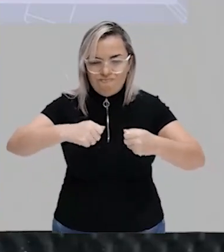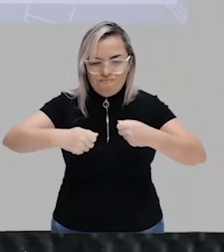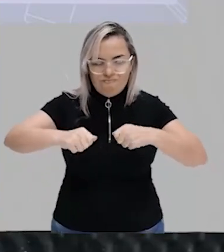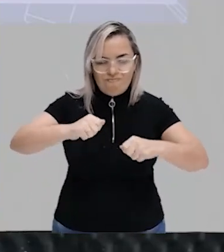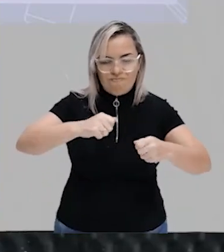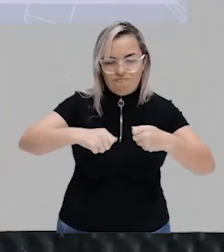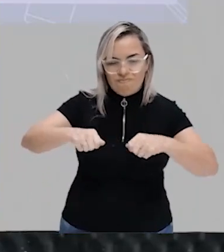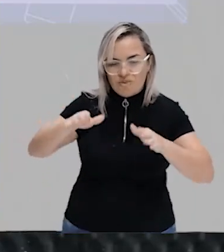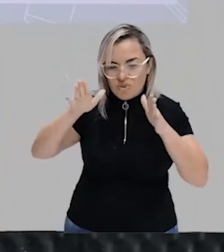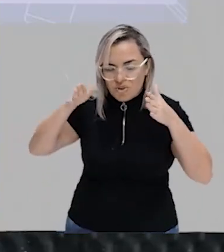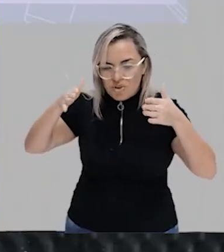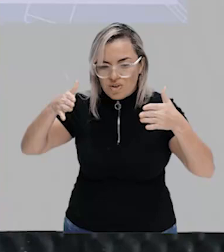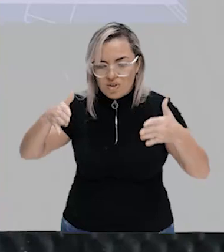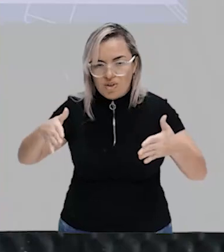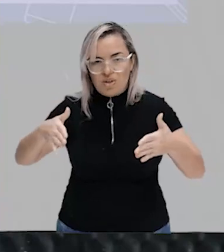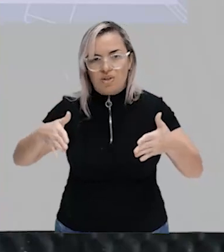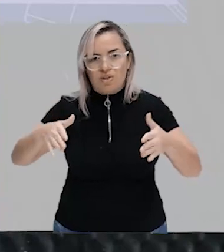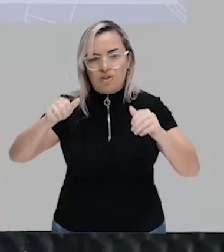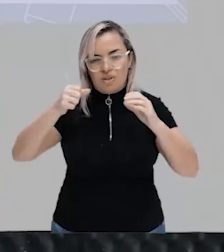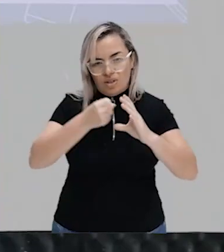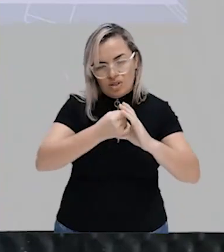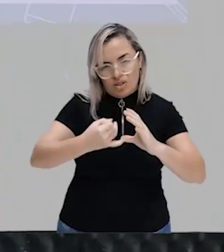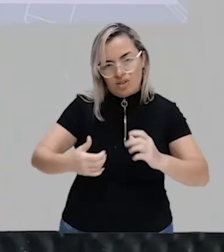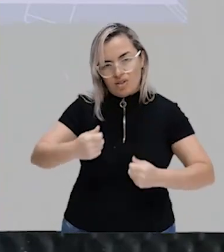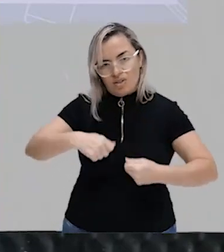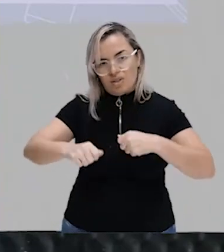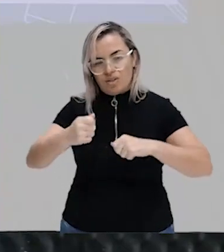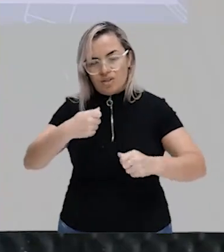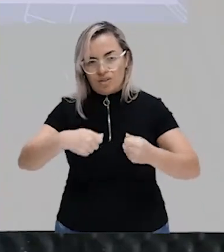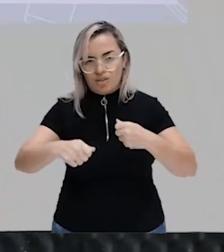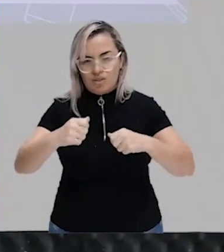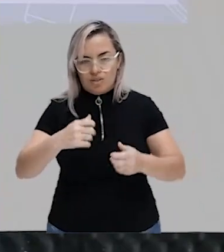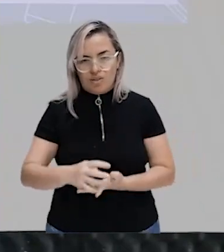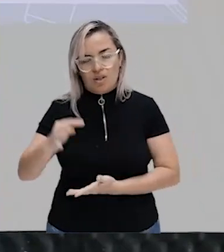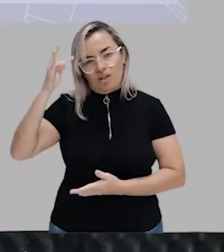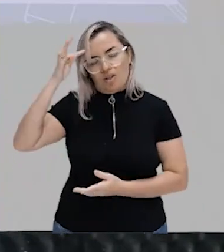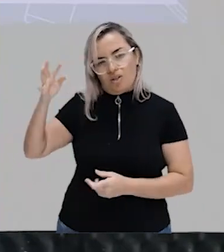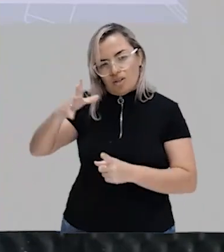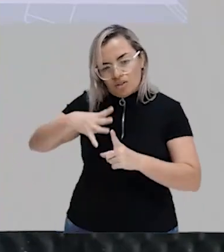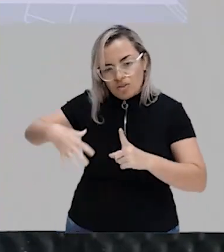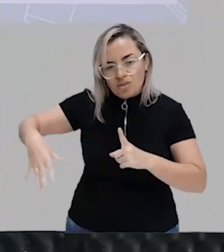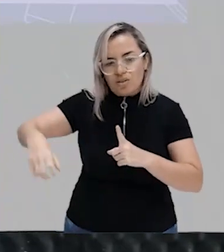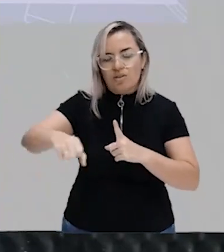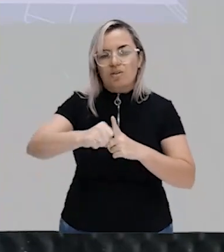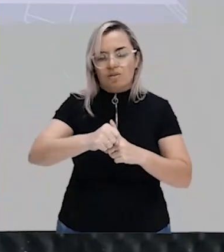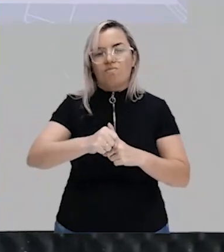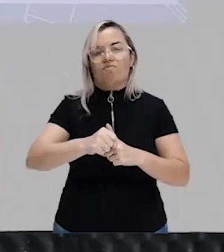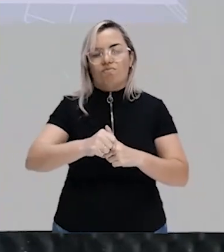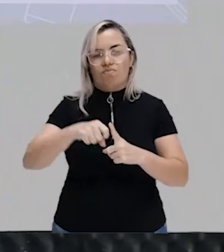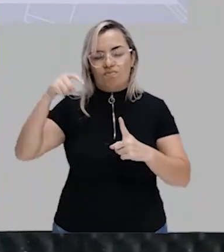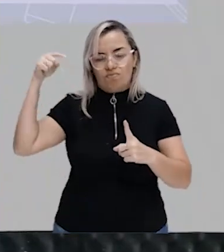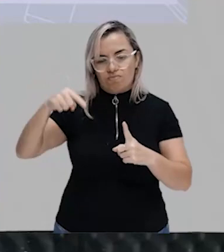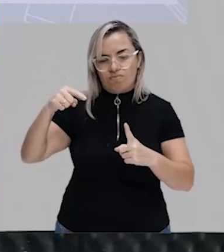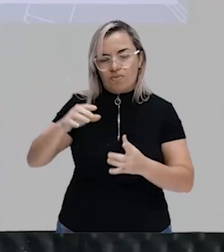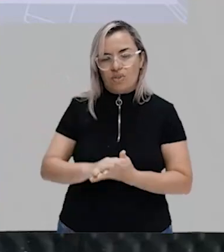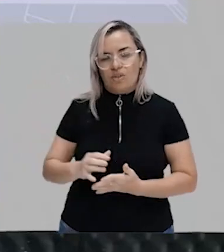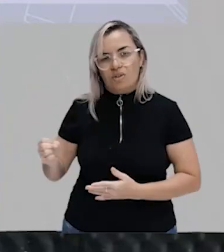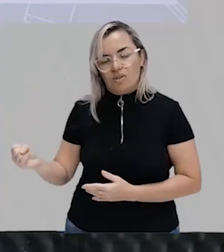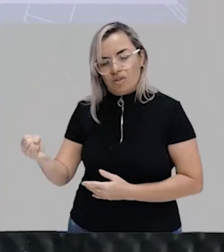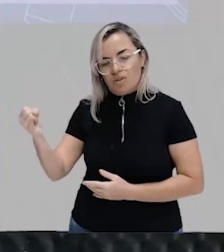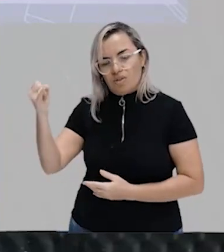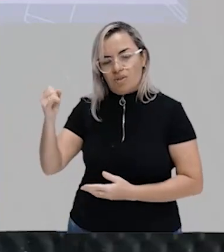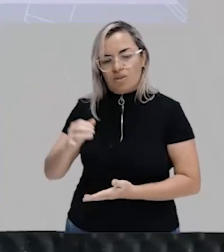econômicos. Entre todos os clássicos da sociologia, ele é o que mais dá ênfase aos